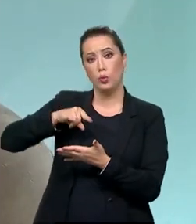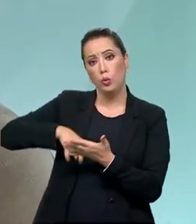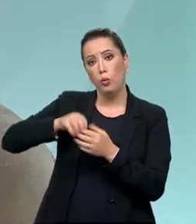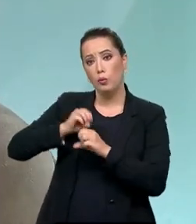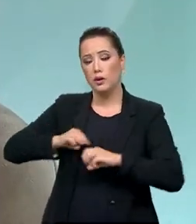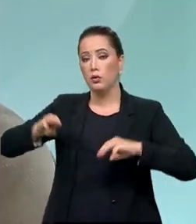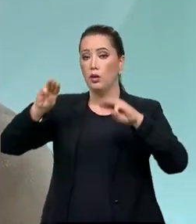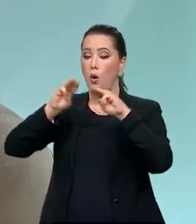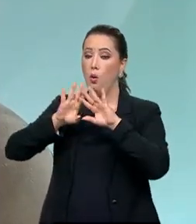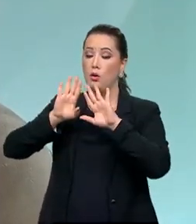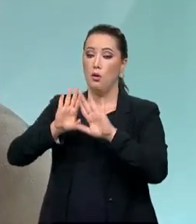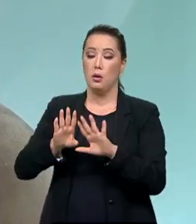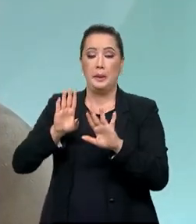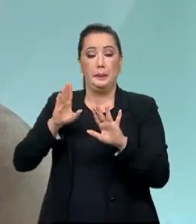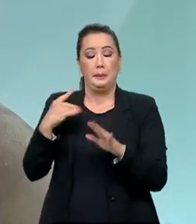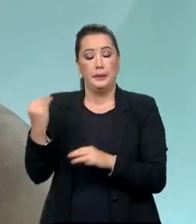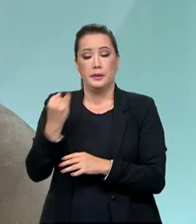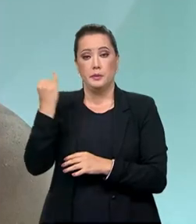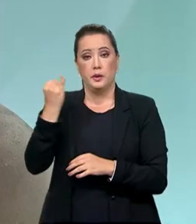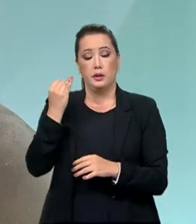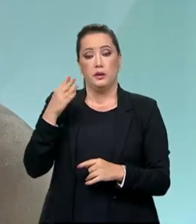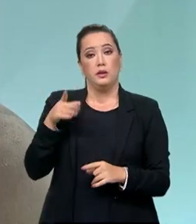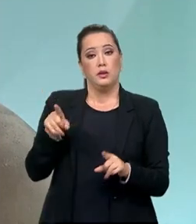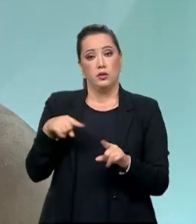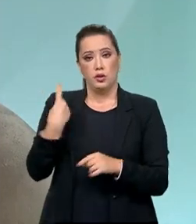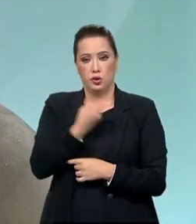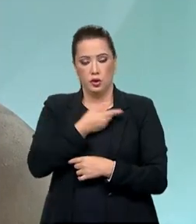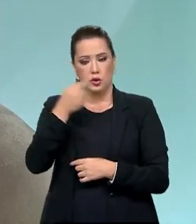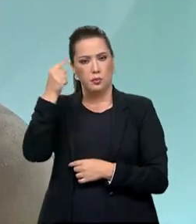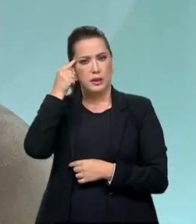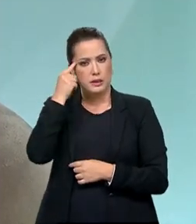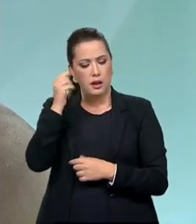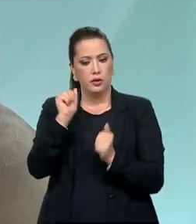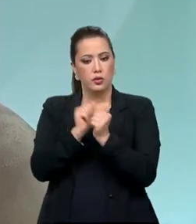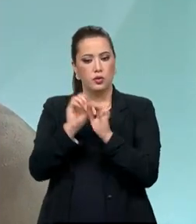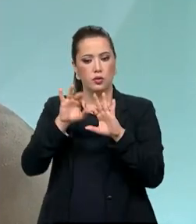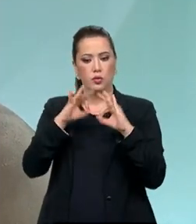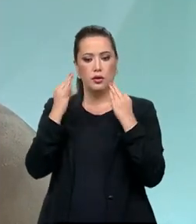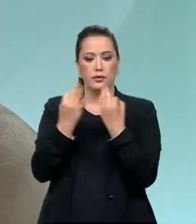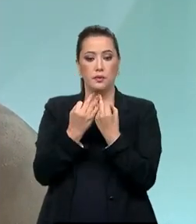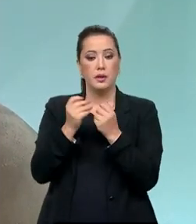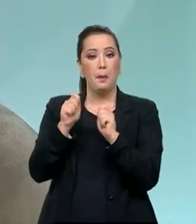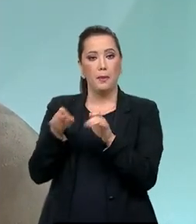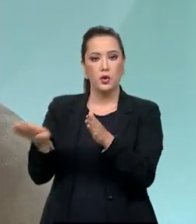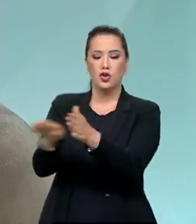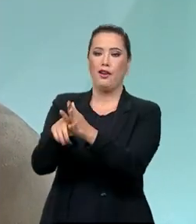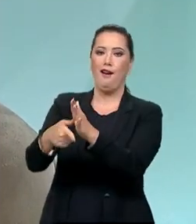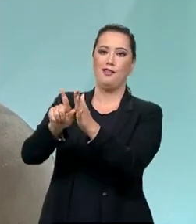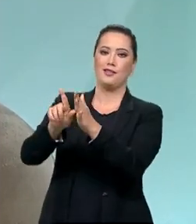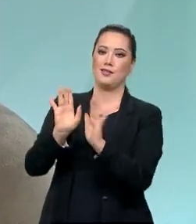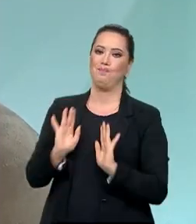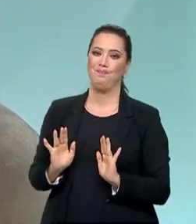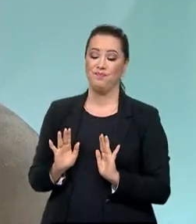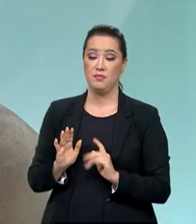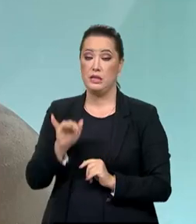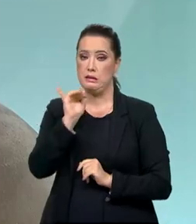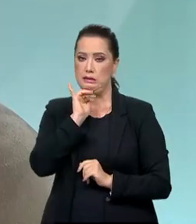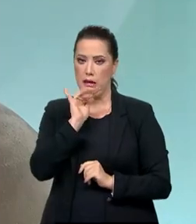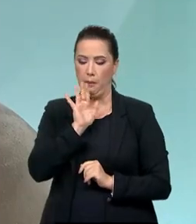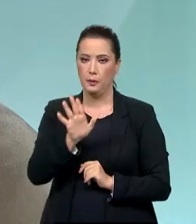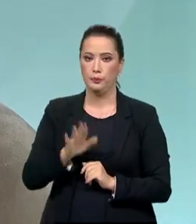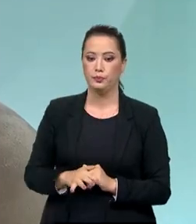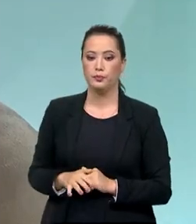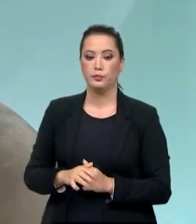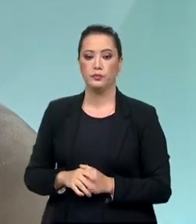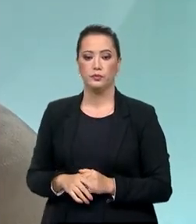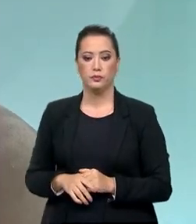verdade? Agora, é interessante que com a família, tu pode chegar antes nesses temas, não é verdade? O que eu quero